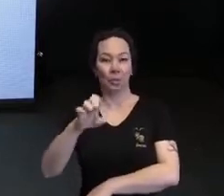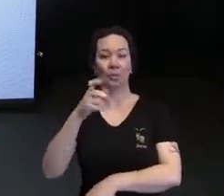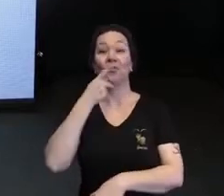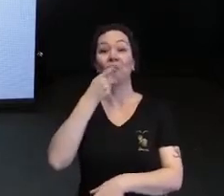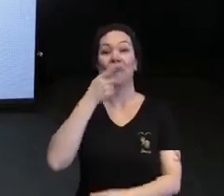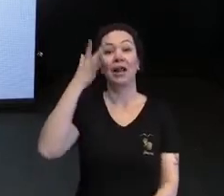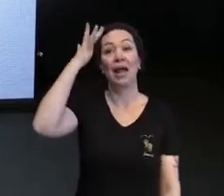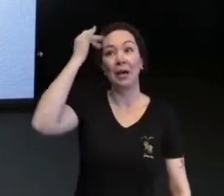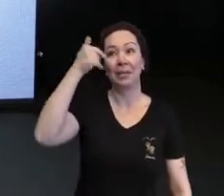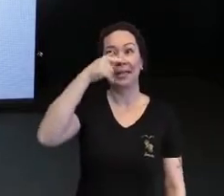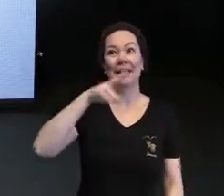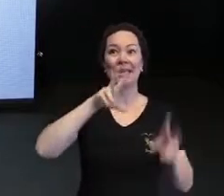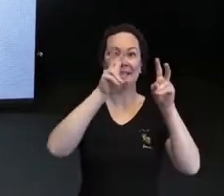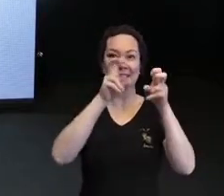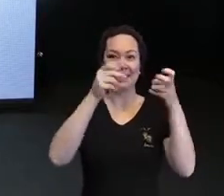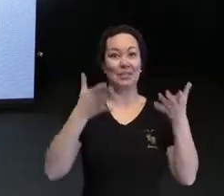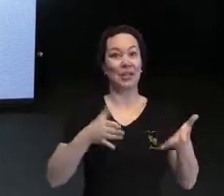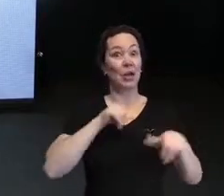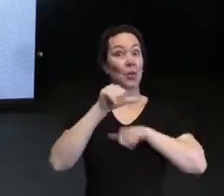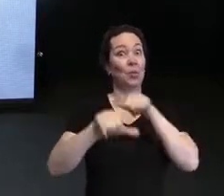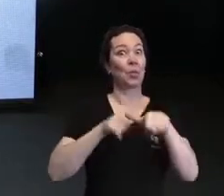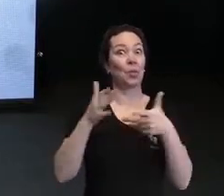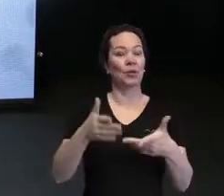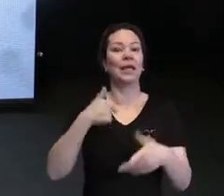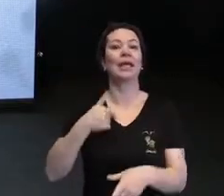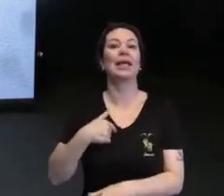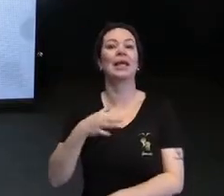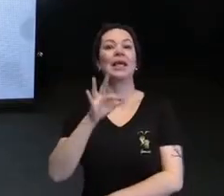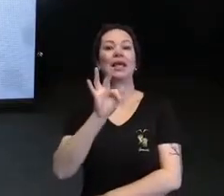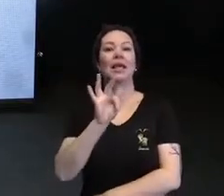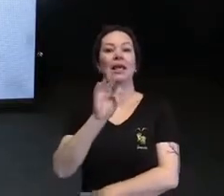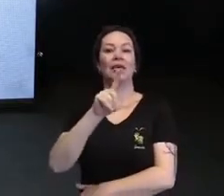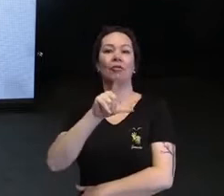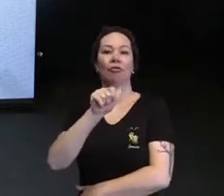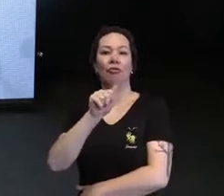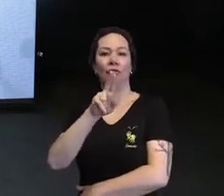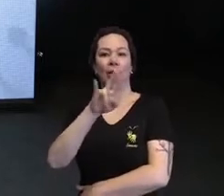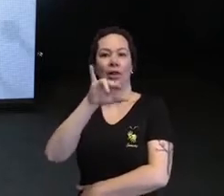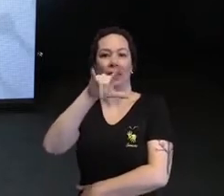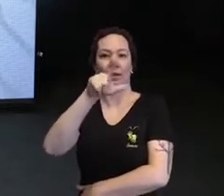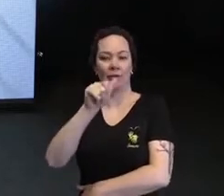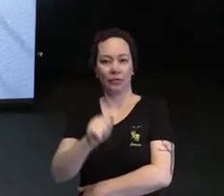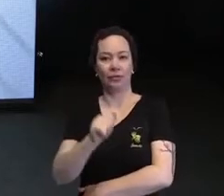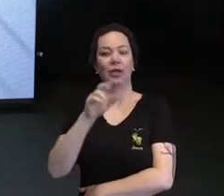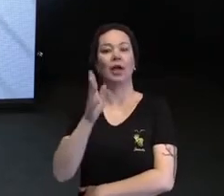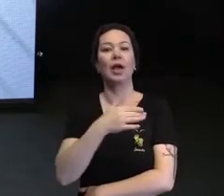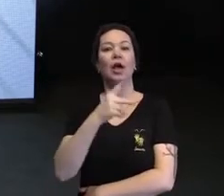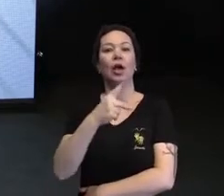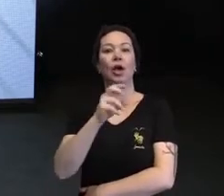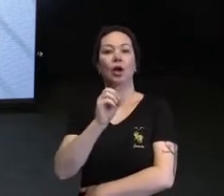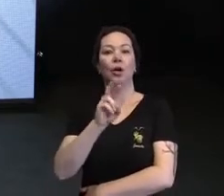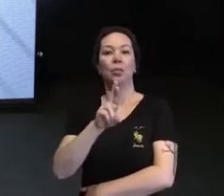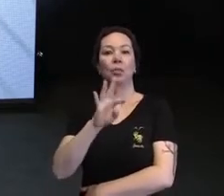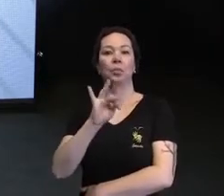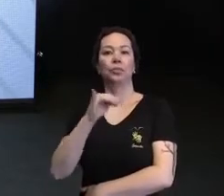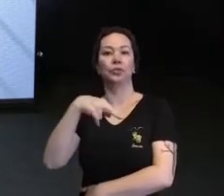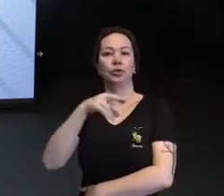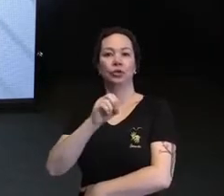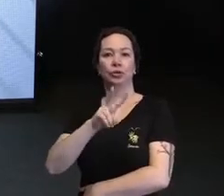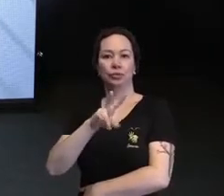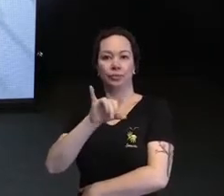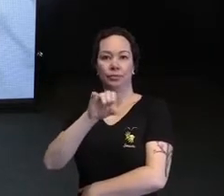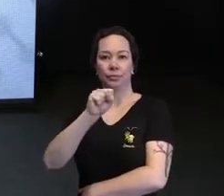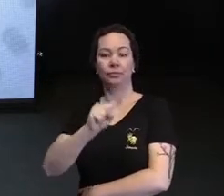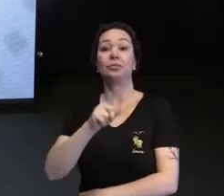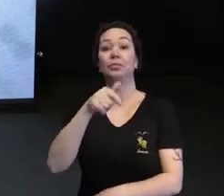tema amanhã. Eu sou a Flávia Cortinóvis, mas para não que a gente não perca esse